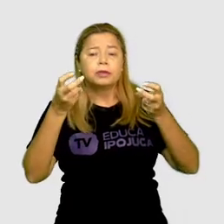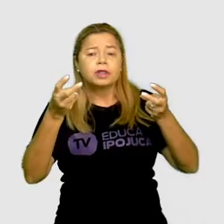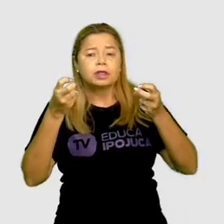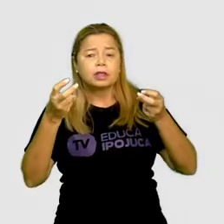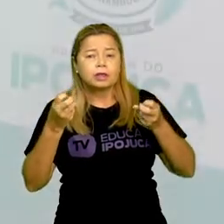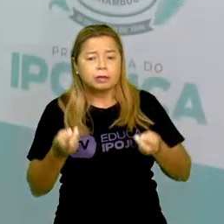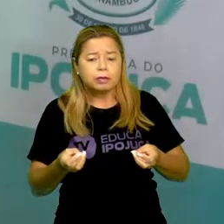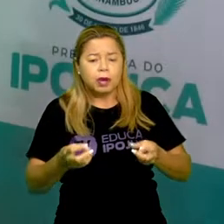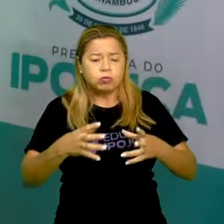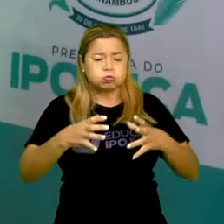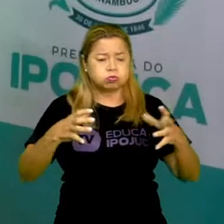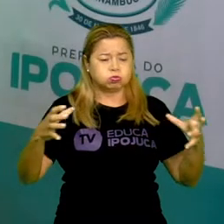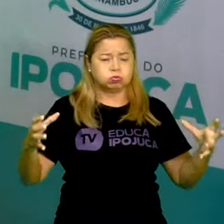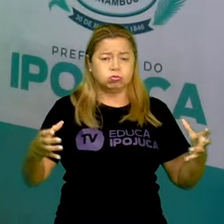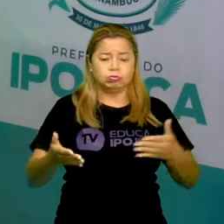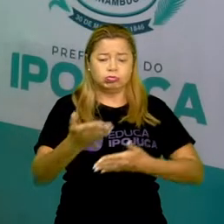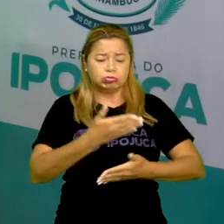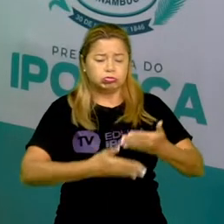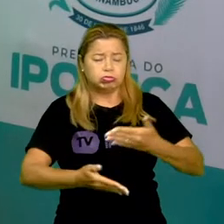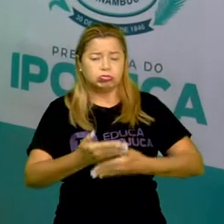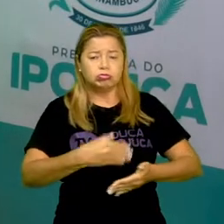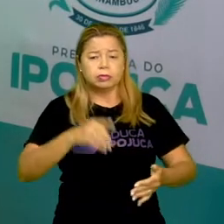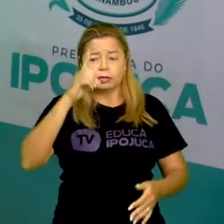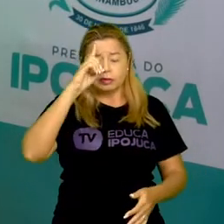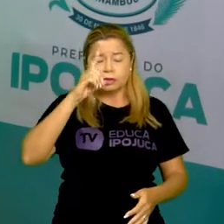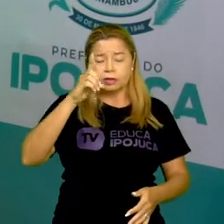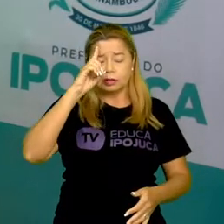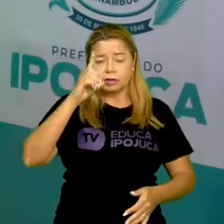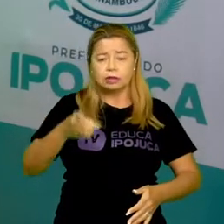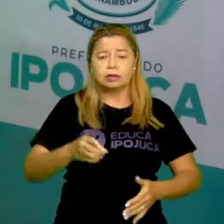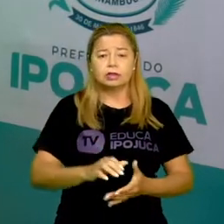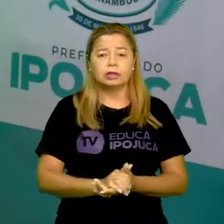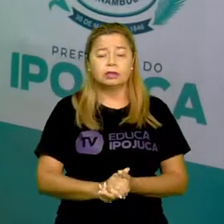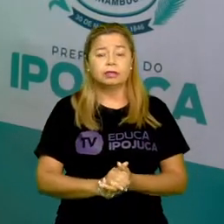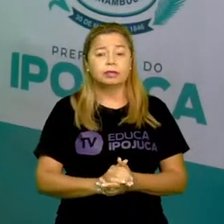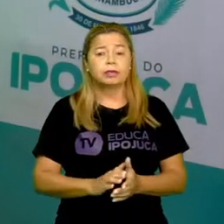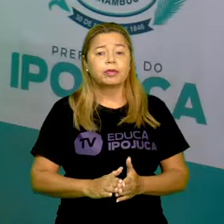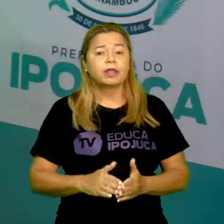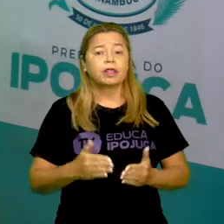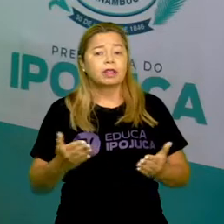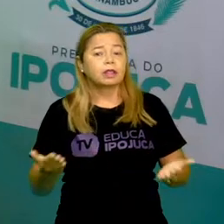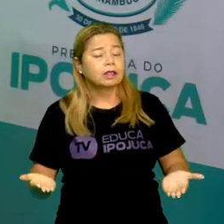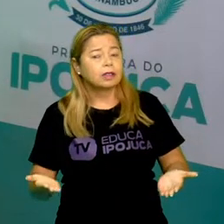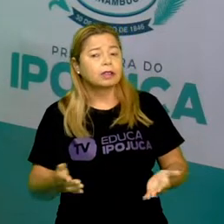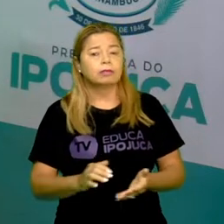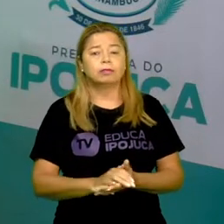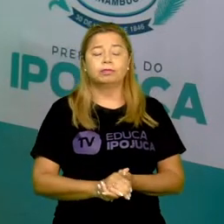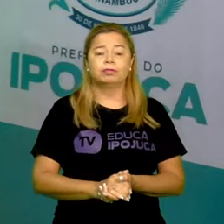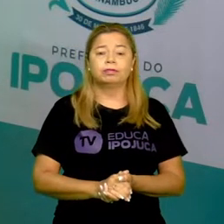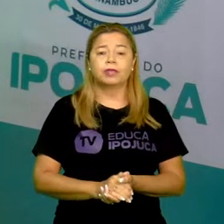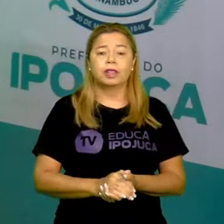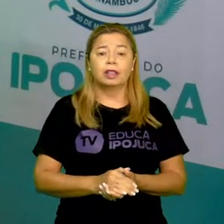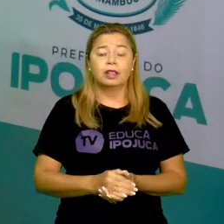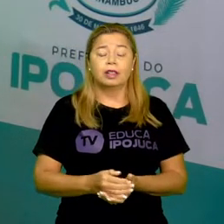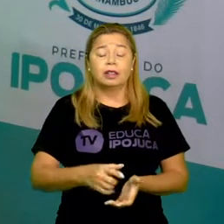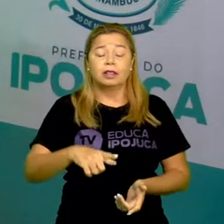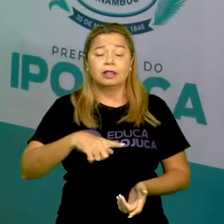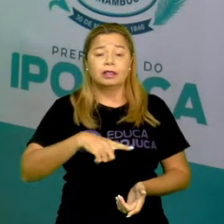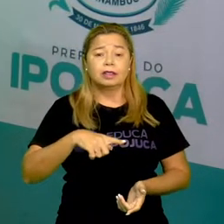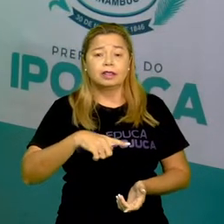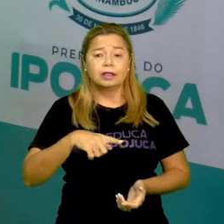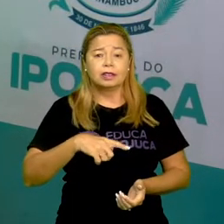medidas corretas para diversas grandezas do nosso dia a dia. E para isso eu tenho uma proposta para vocês. Vamos fazer um jogo de